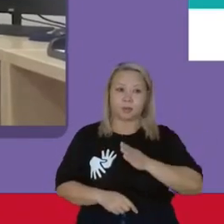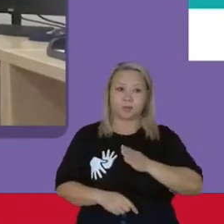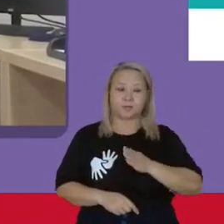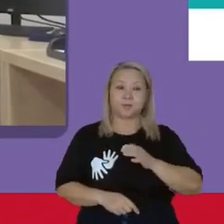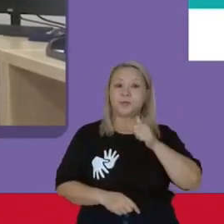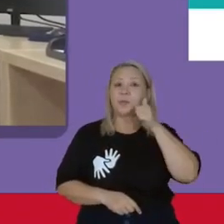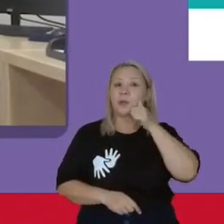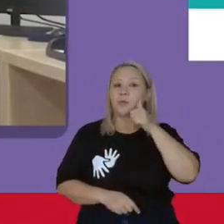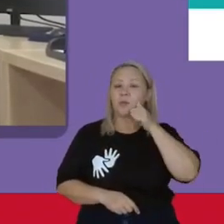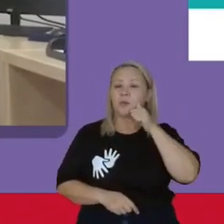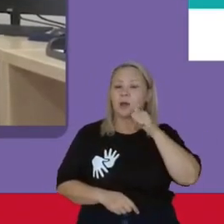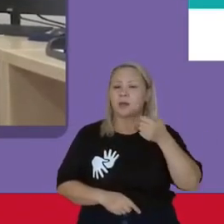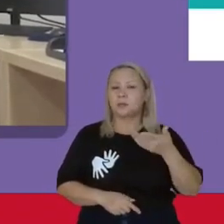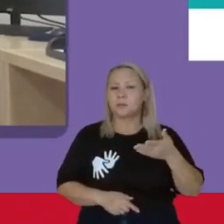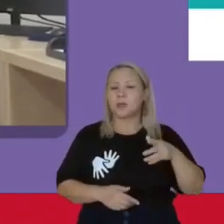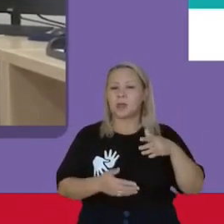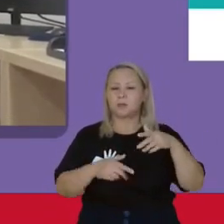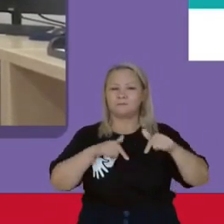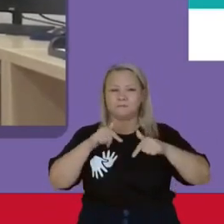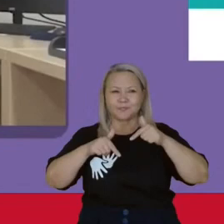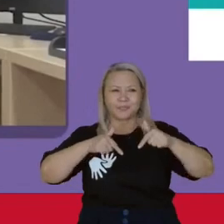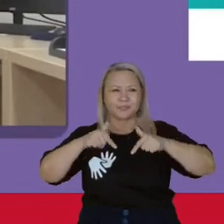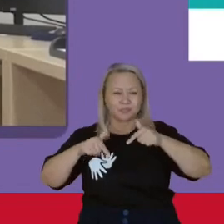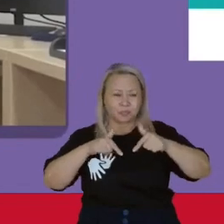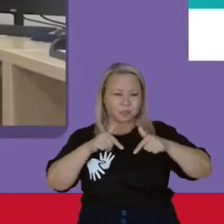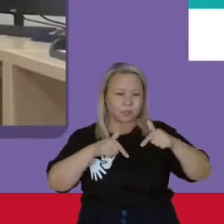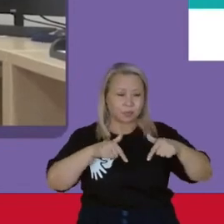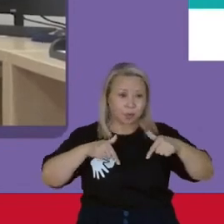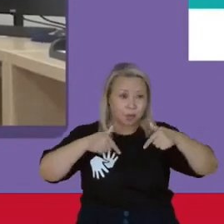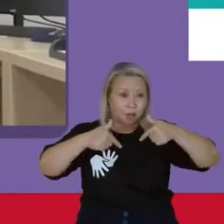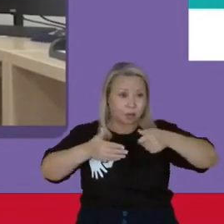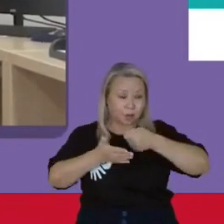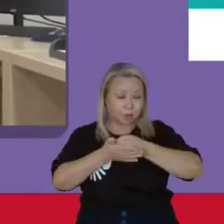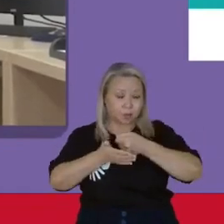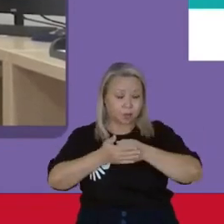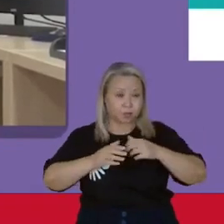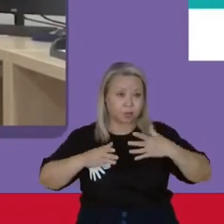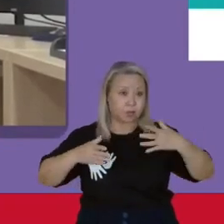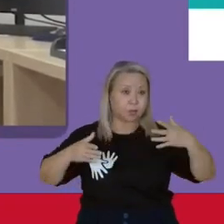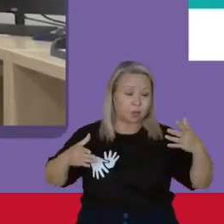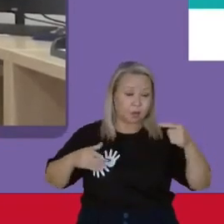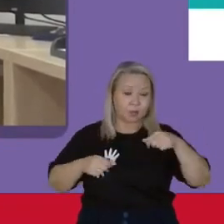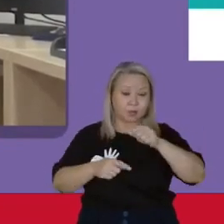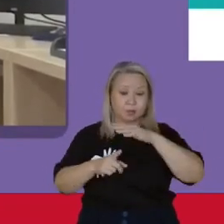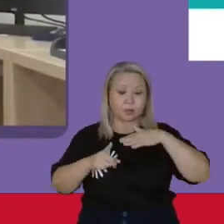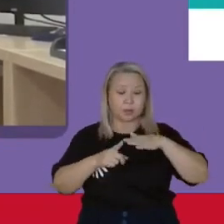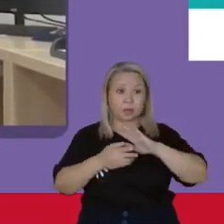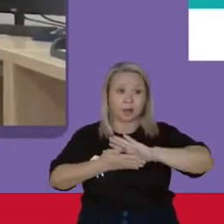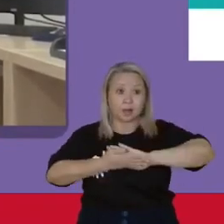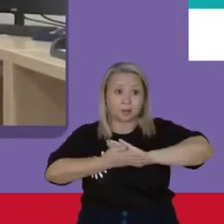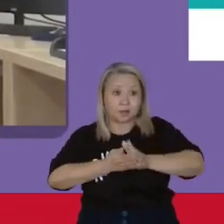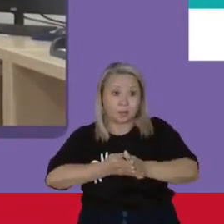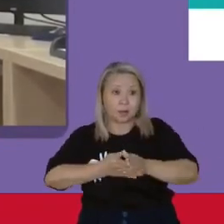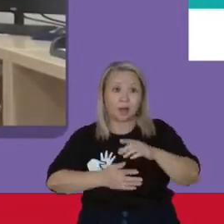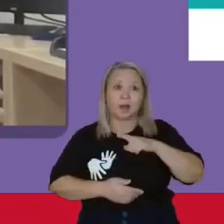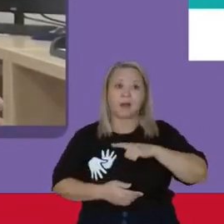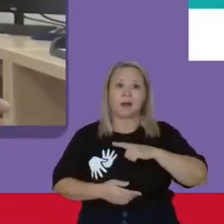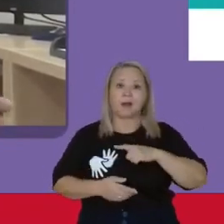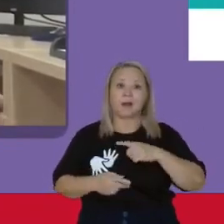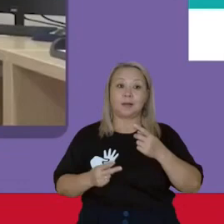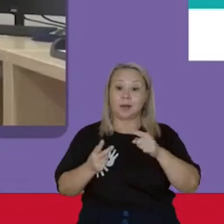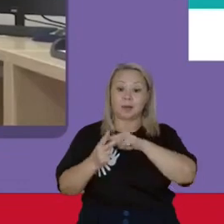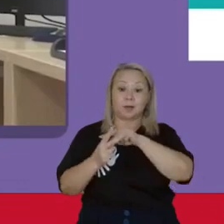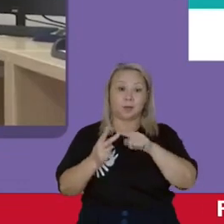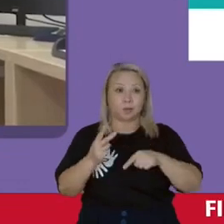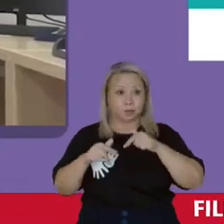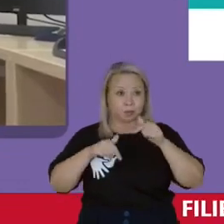tem uma tarefa enorme nessa sociedade Porque além de ser explorada Ela tem dupla jornada de